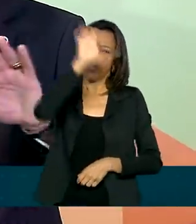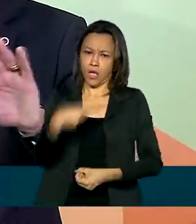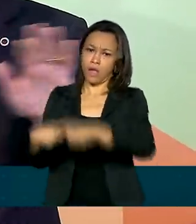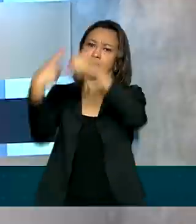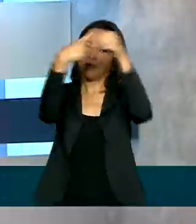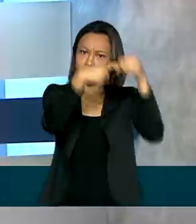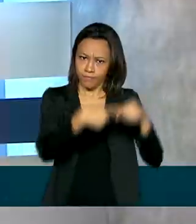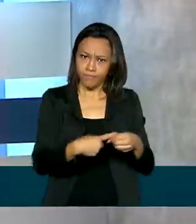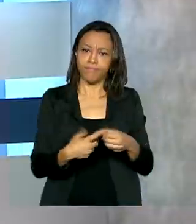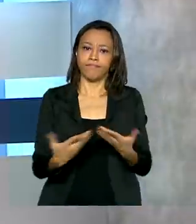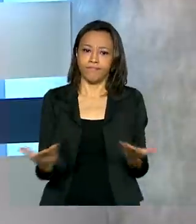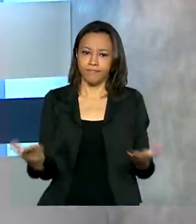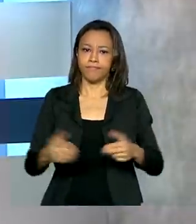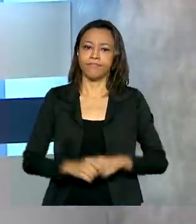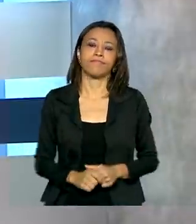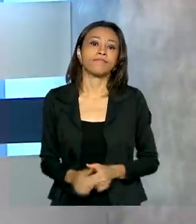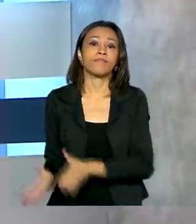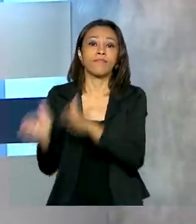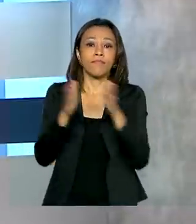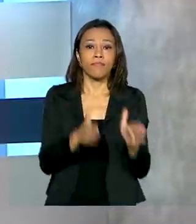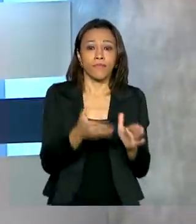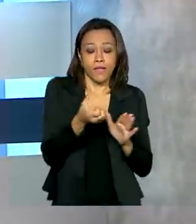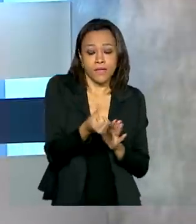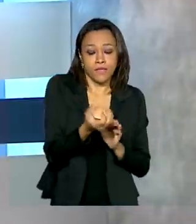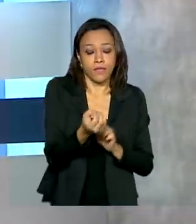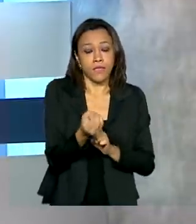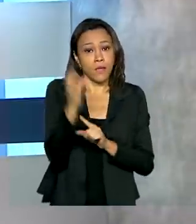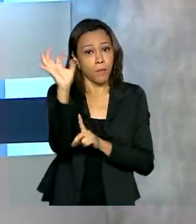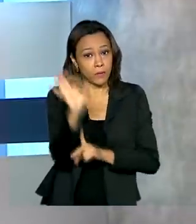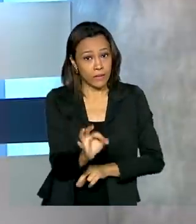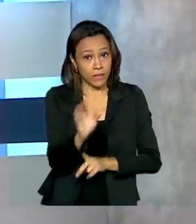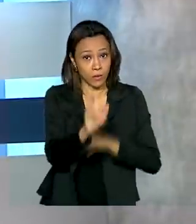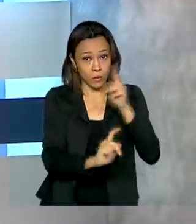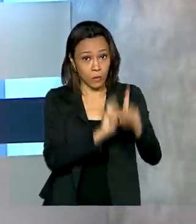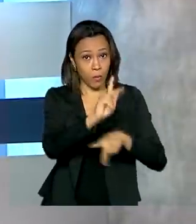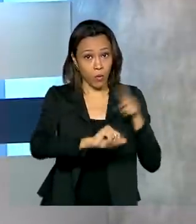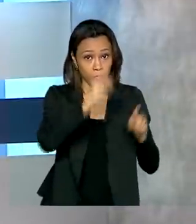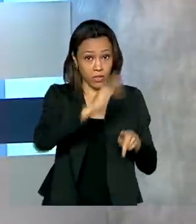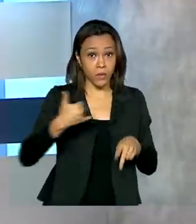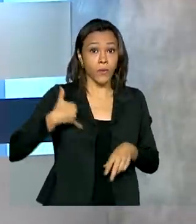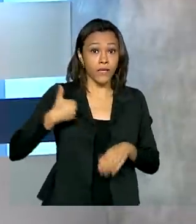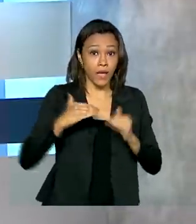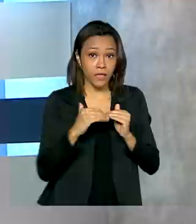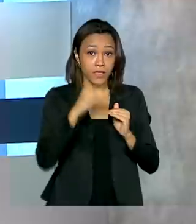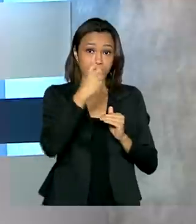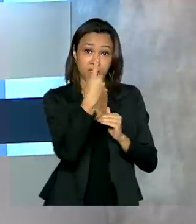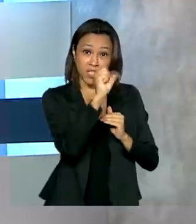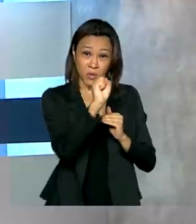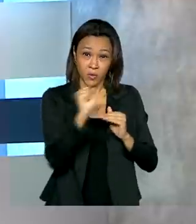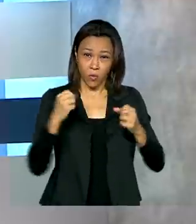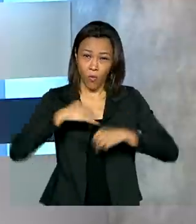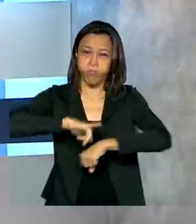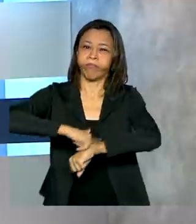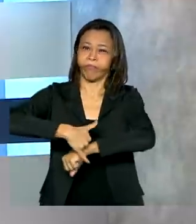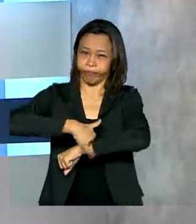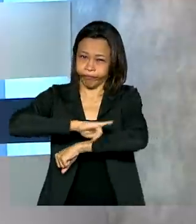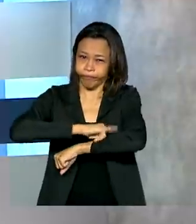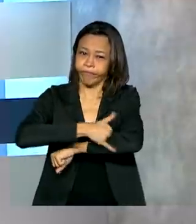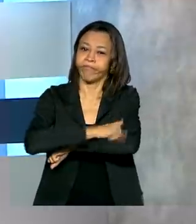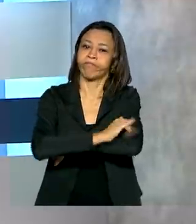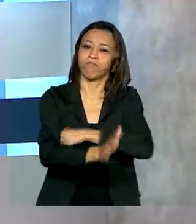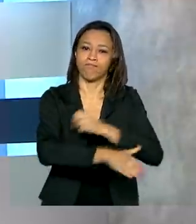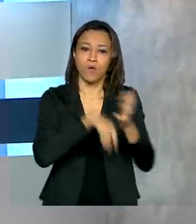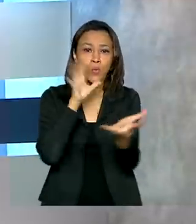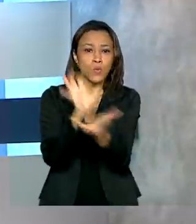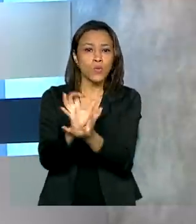eventualmente. 60% dos brasileiros com mais de 18 anos estão acima do peso. E 40 milhões